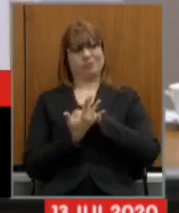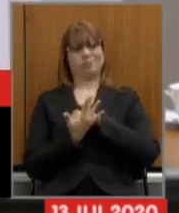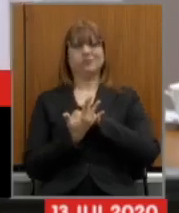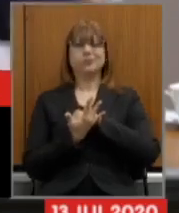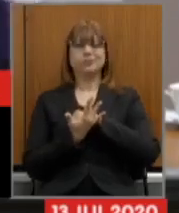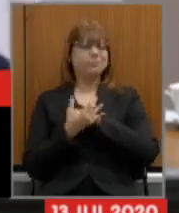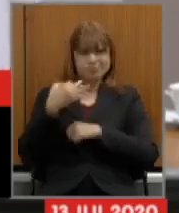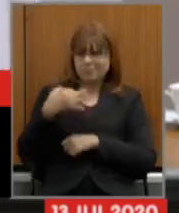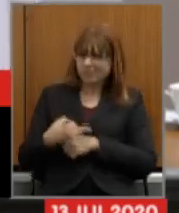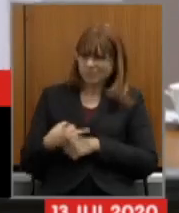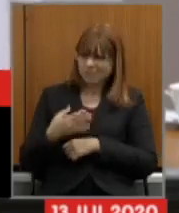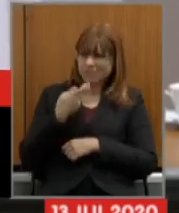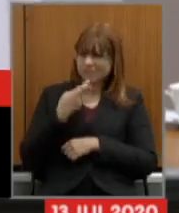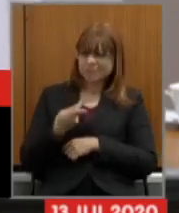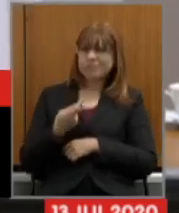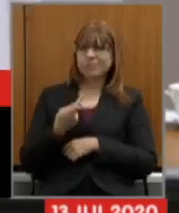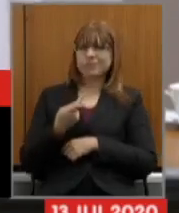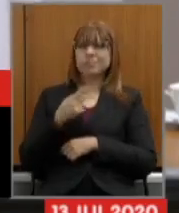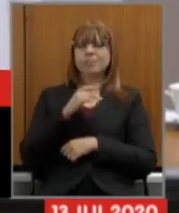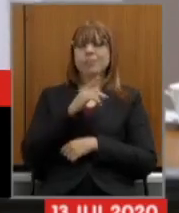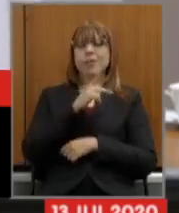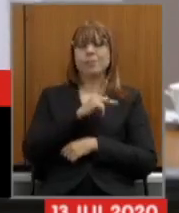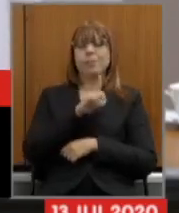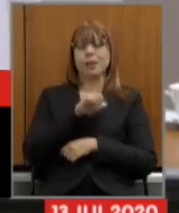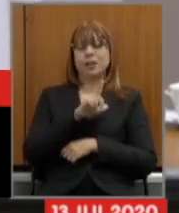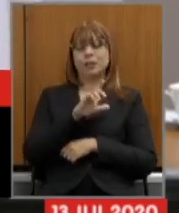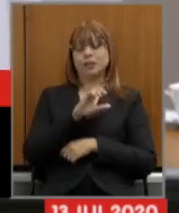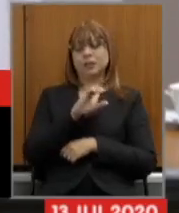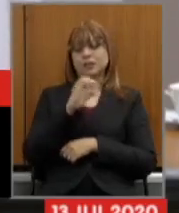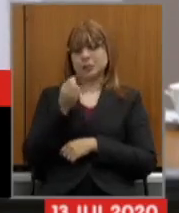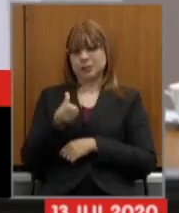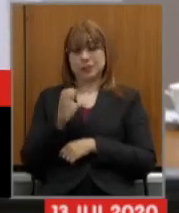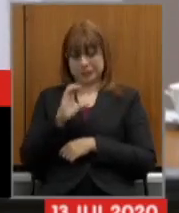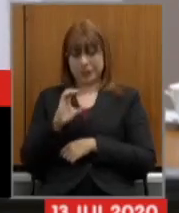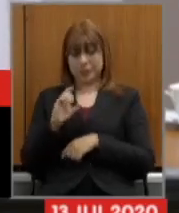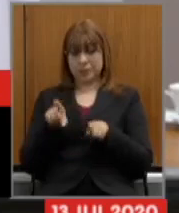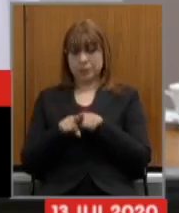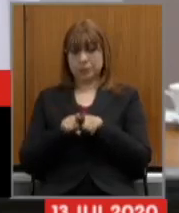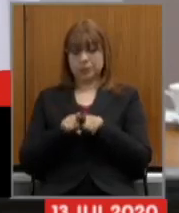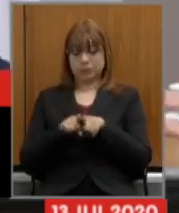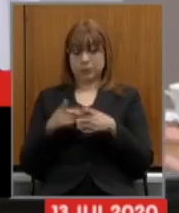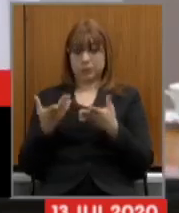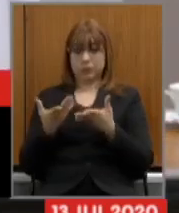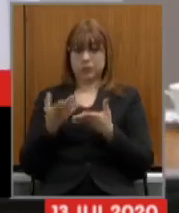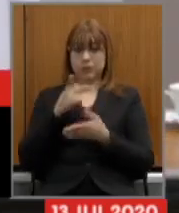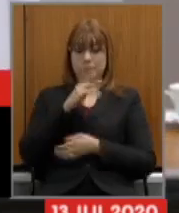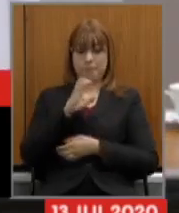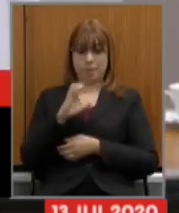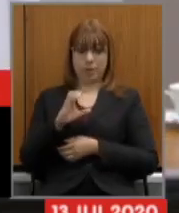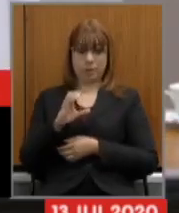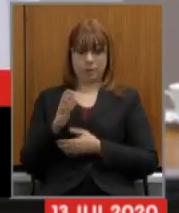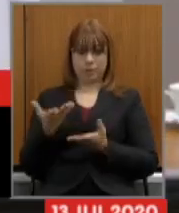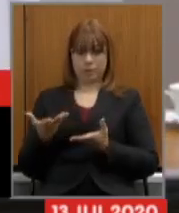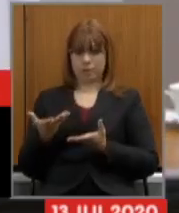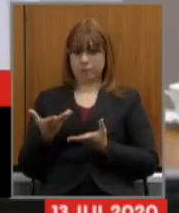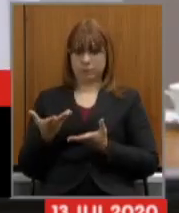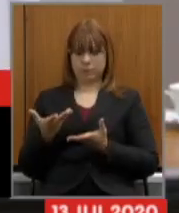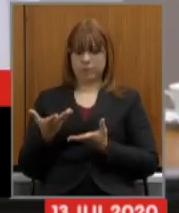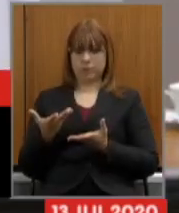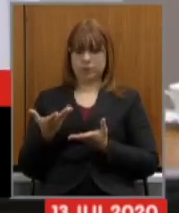encaminhado esses o PLC e a PEC durante a pandemia gente nosso vice-presidente está com covid